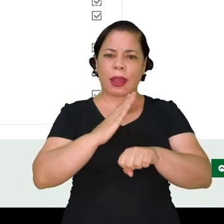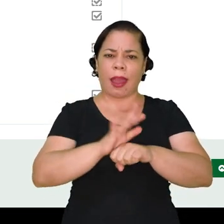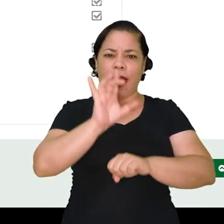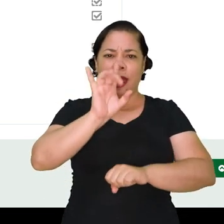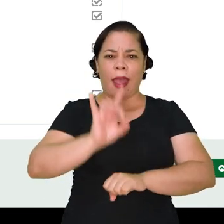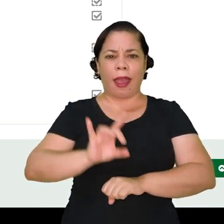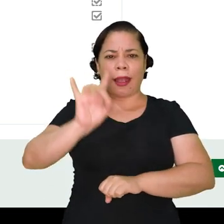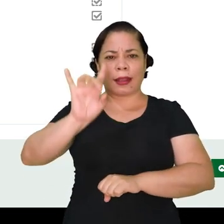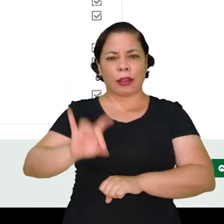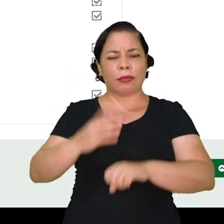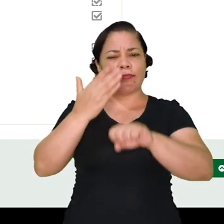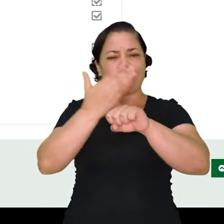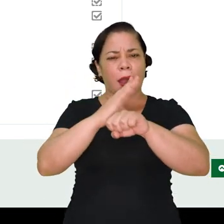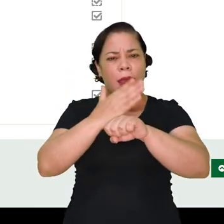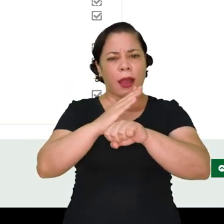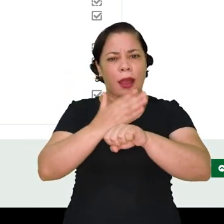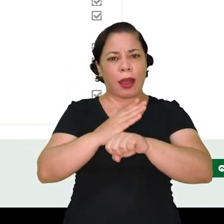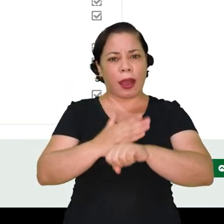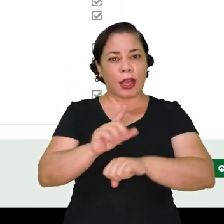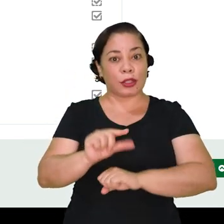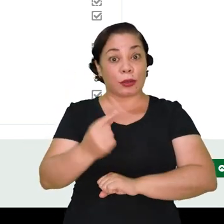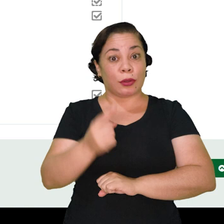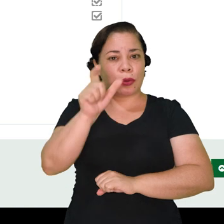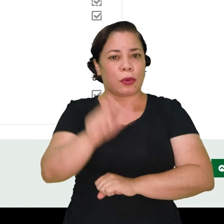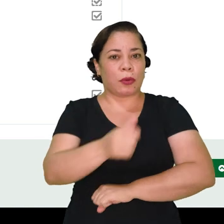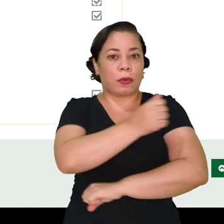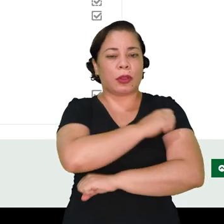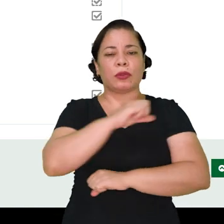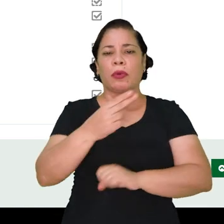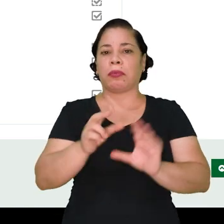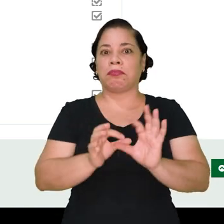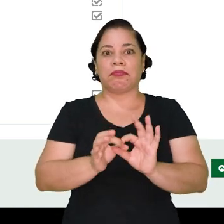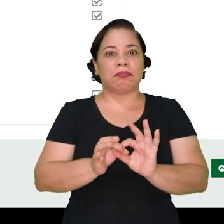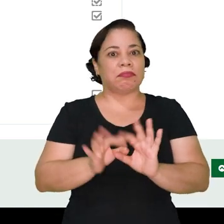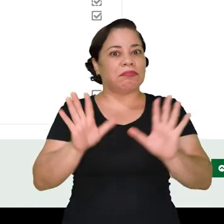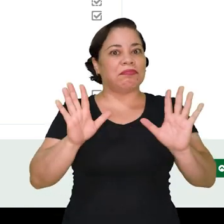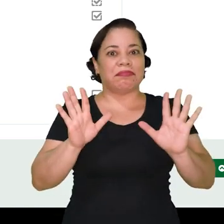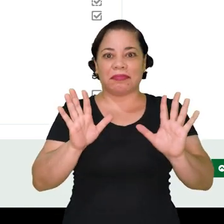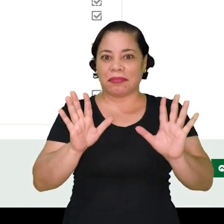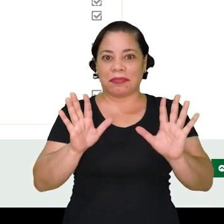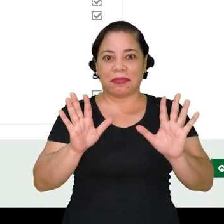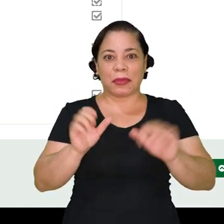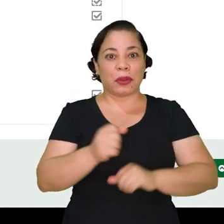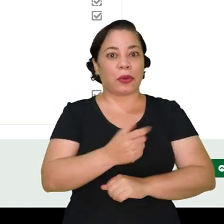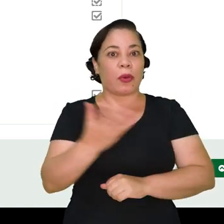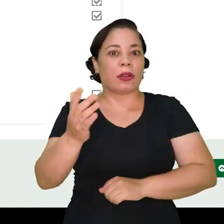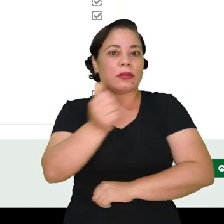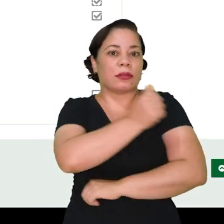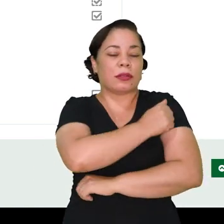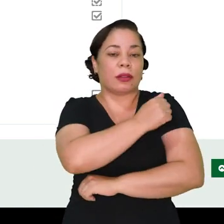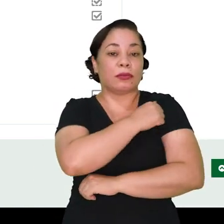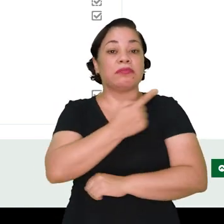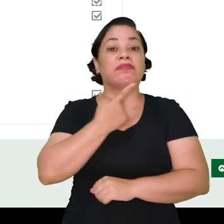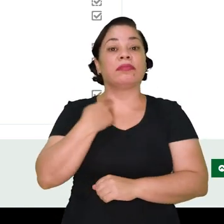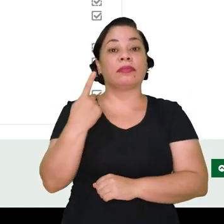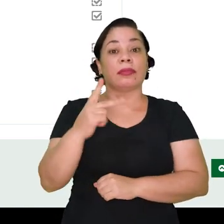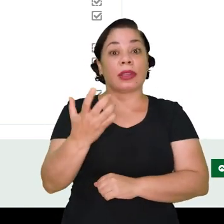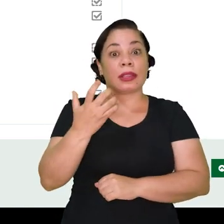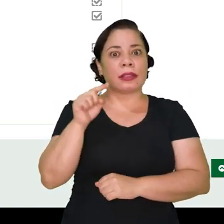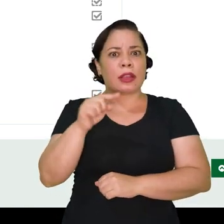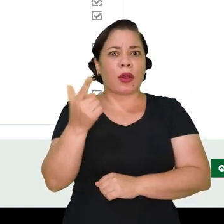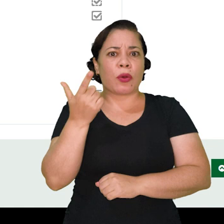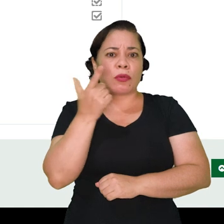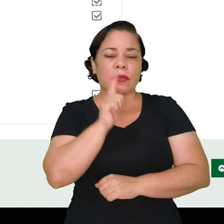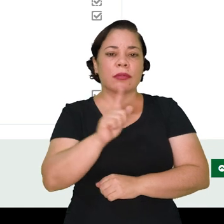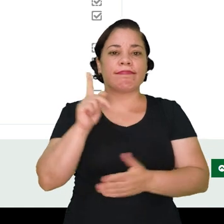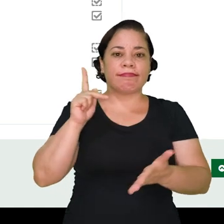cada uma dessas avaliações com pelo menos um aluno, ou fique à vontade para explorar com quantos alunos você quiser,